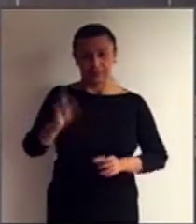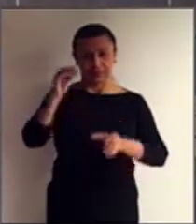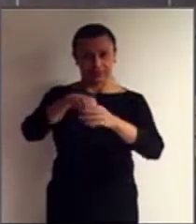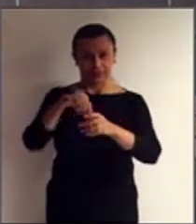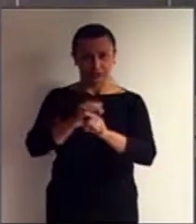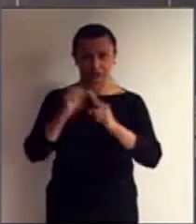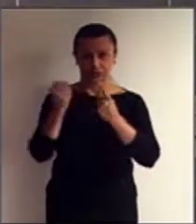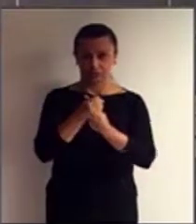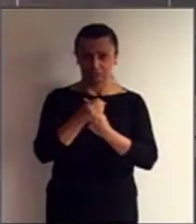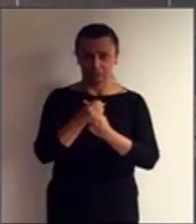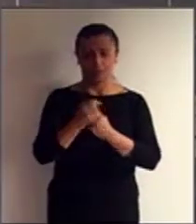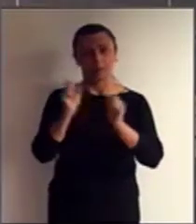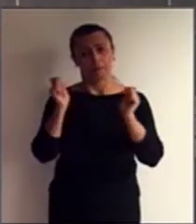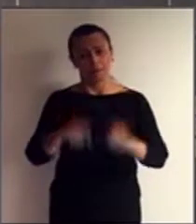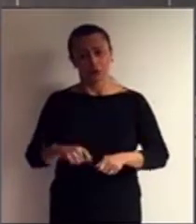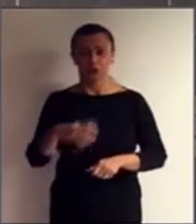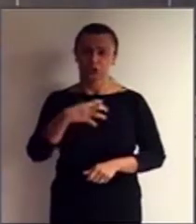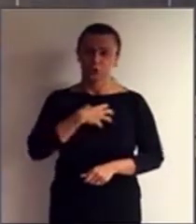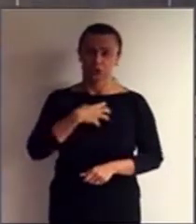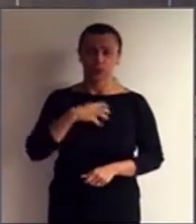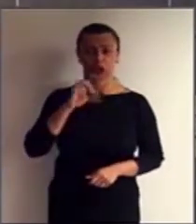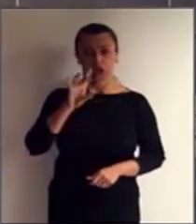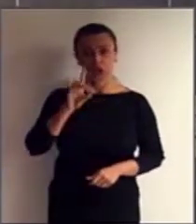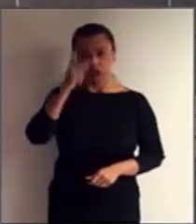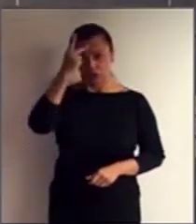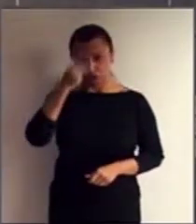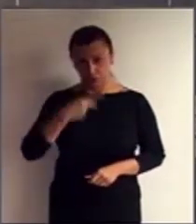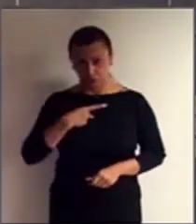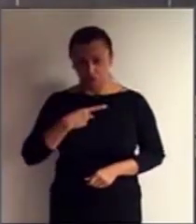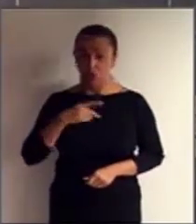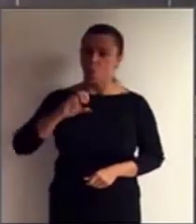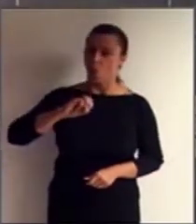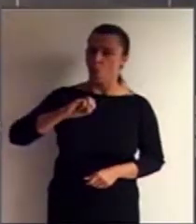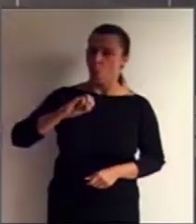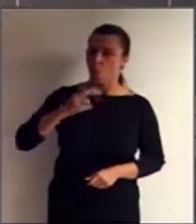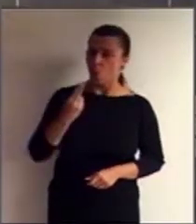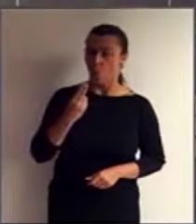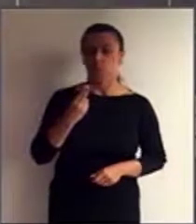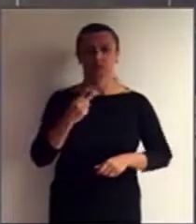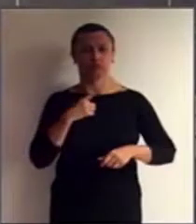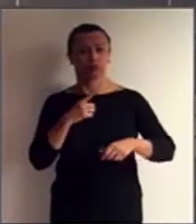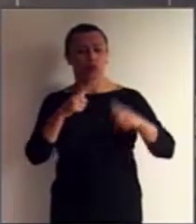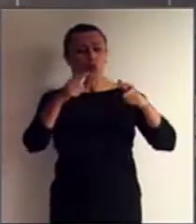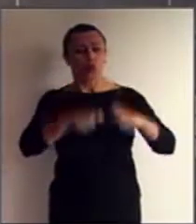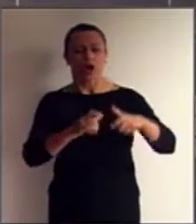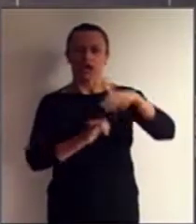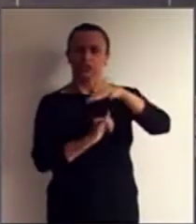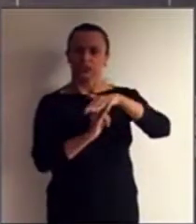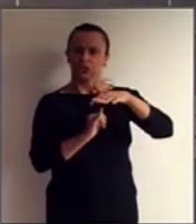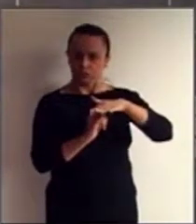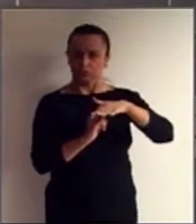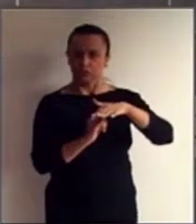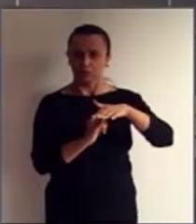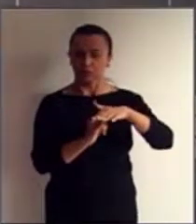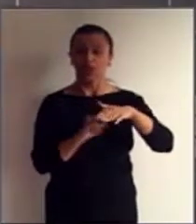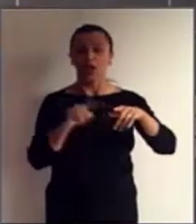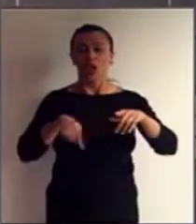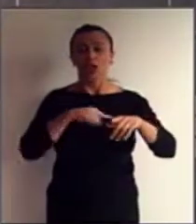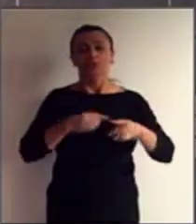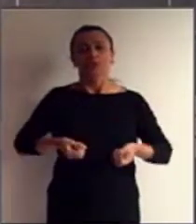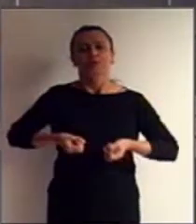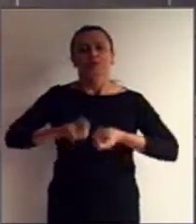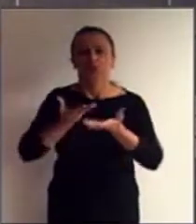seja de forma individual ou institucional, produzimos. O que isso quer dizer?